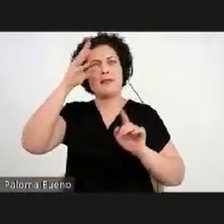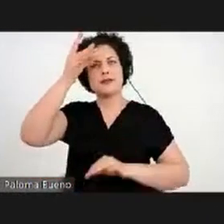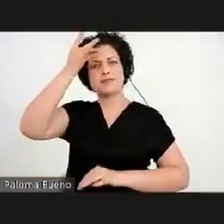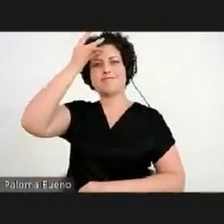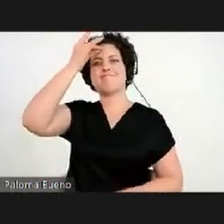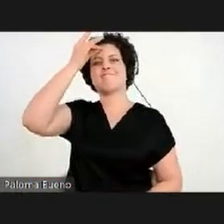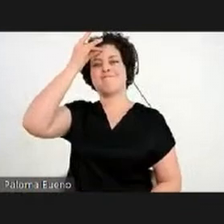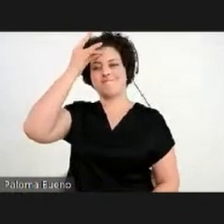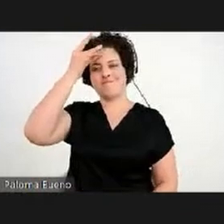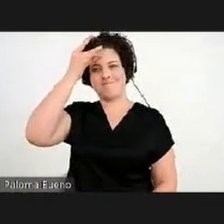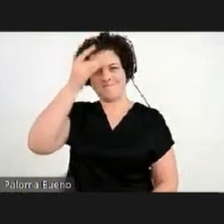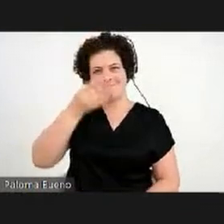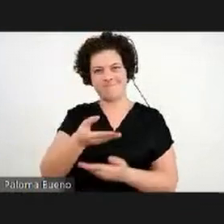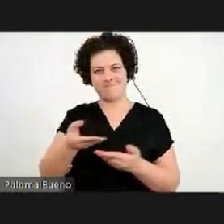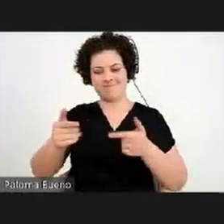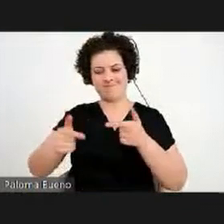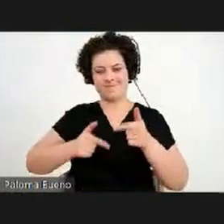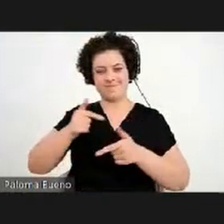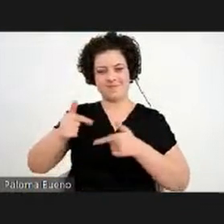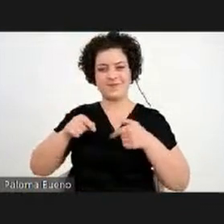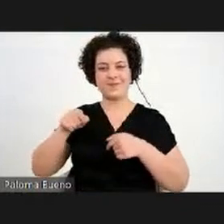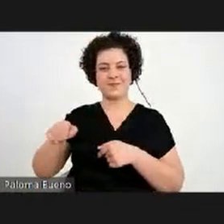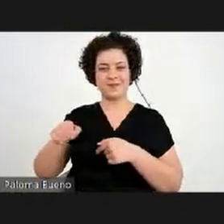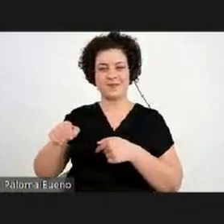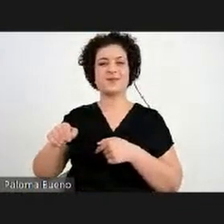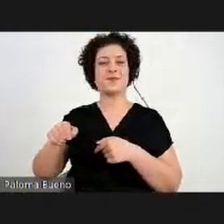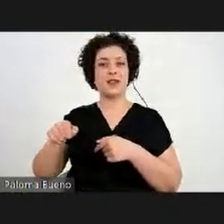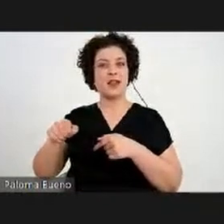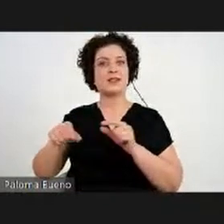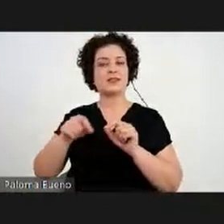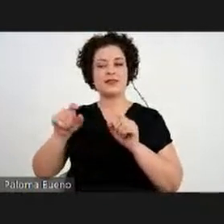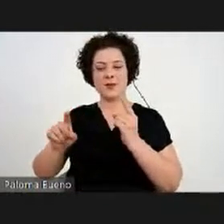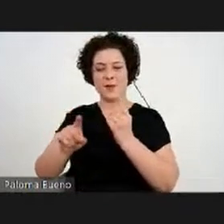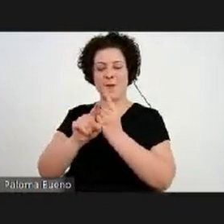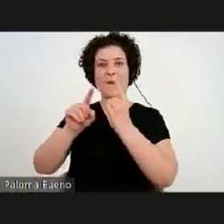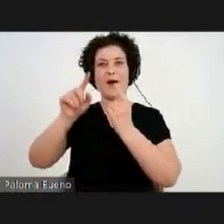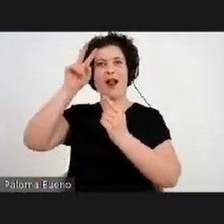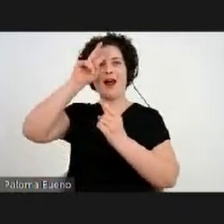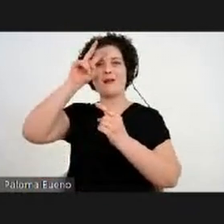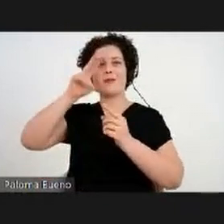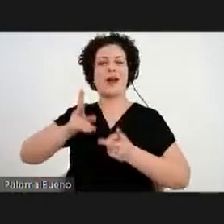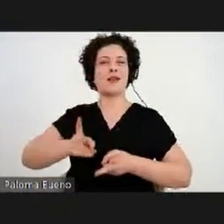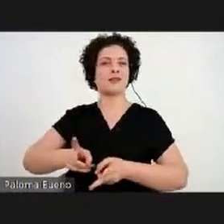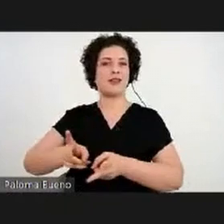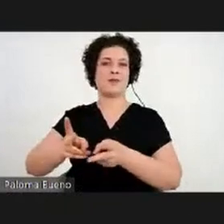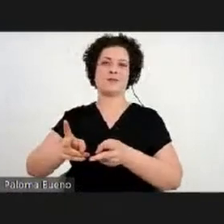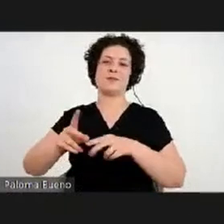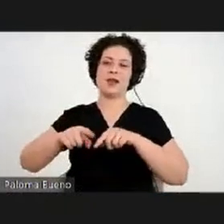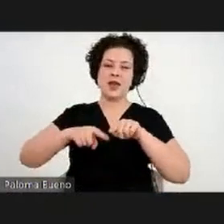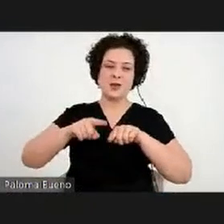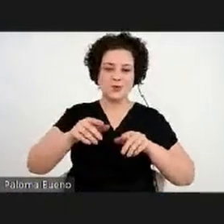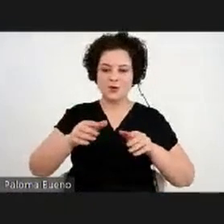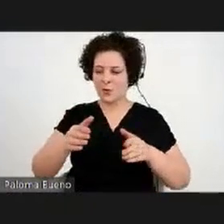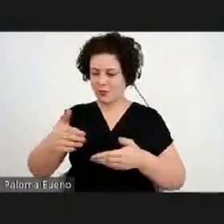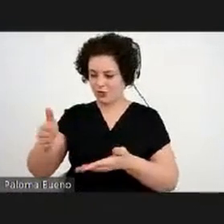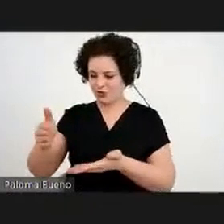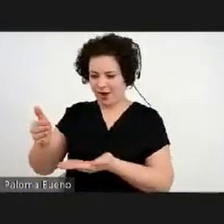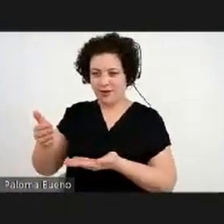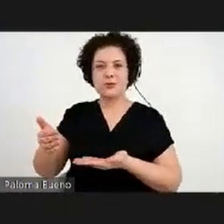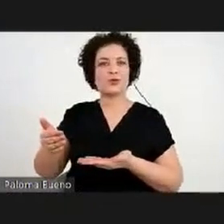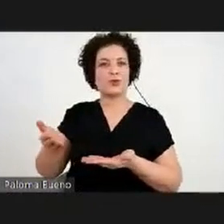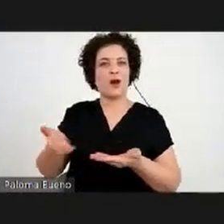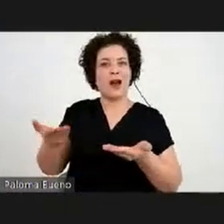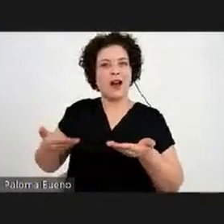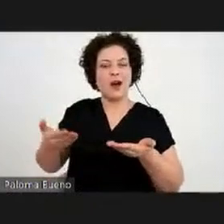memória do trabalho realizado, como memória desse encontro com esses objetos. O catálogo tem uma importância muito